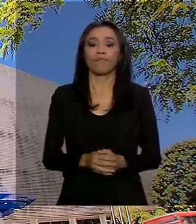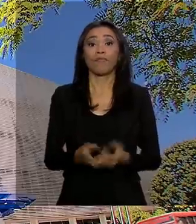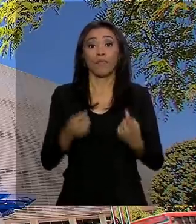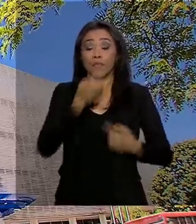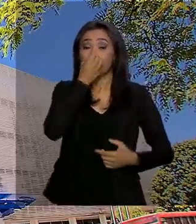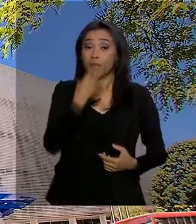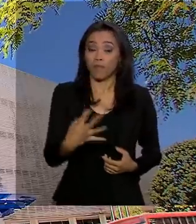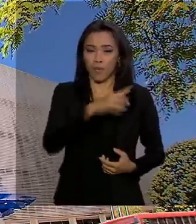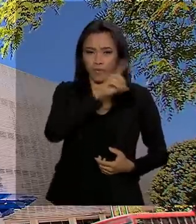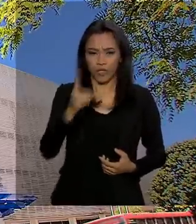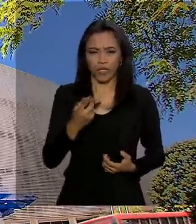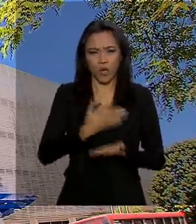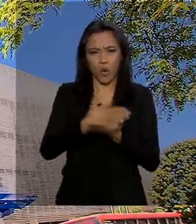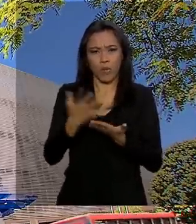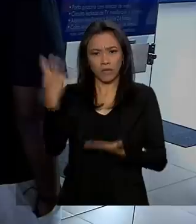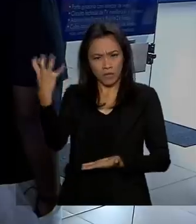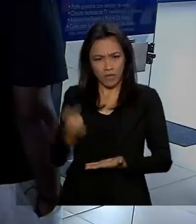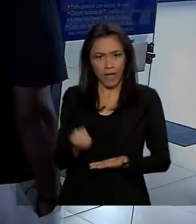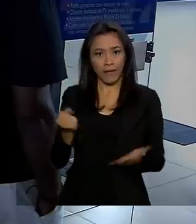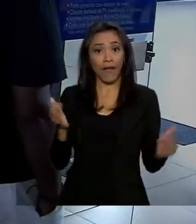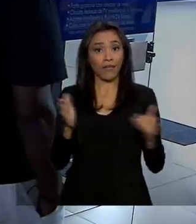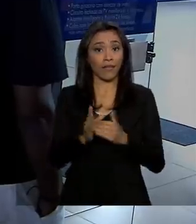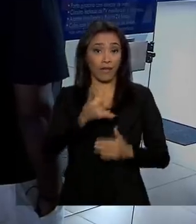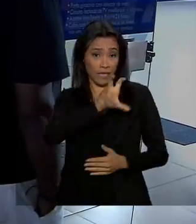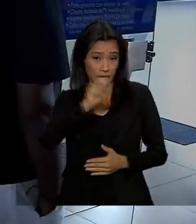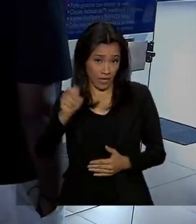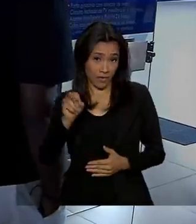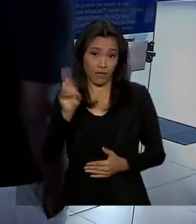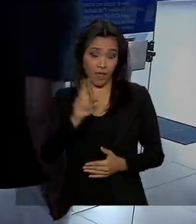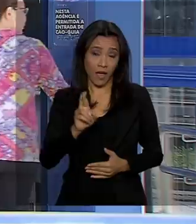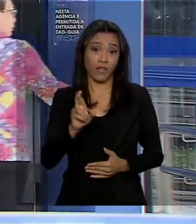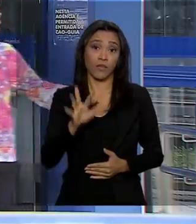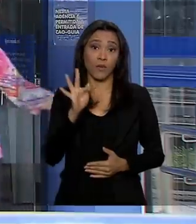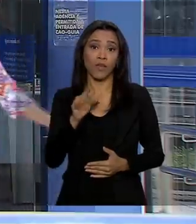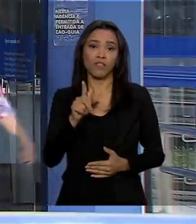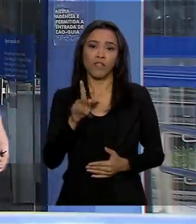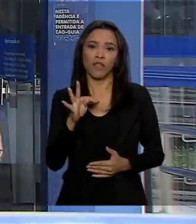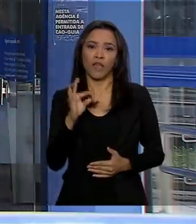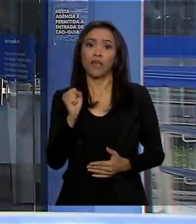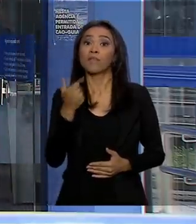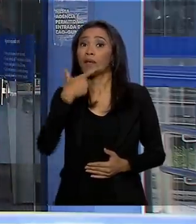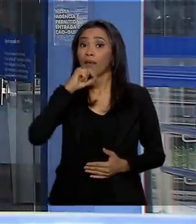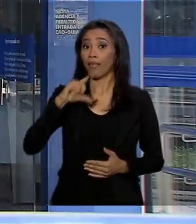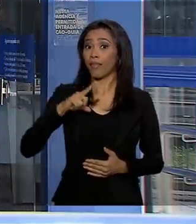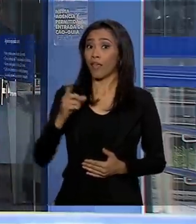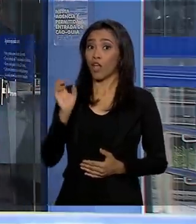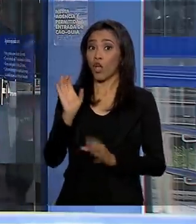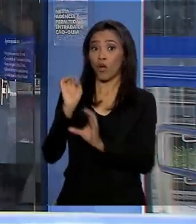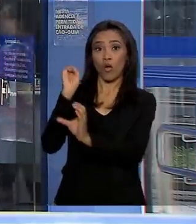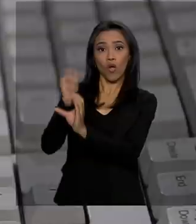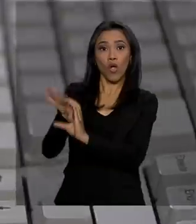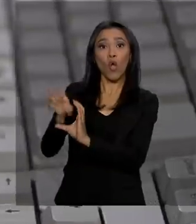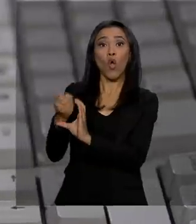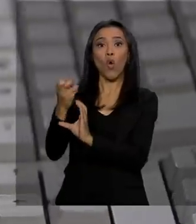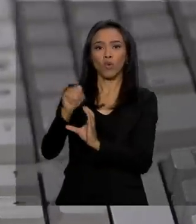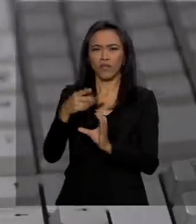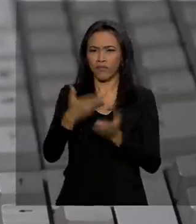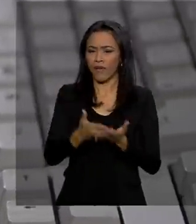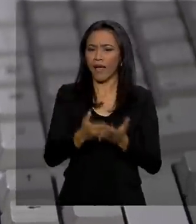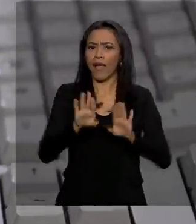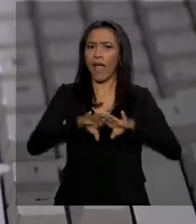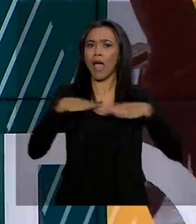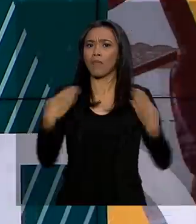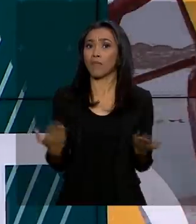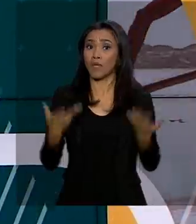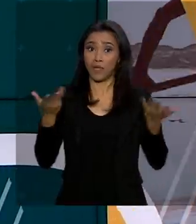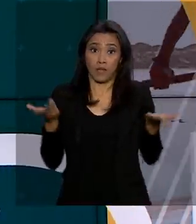Começa o saque de até 500 reais do FGTS para quem tem conta na Caixa. As agências vão abrir duas horas mais cedo, de